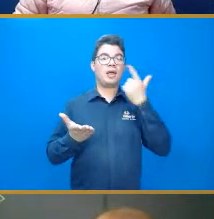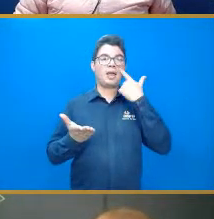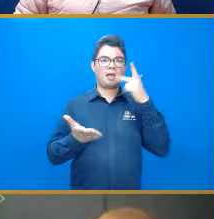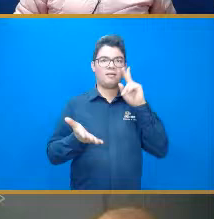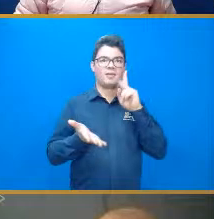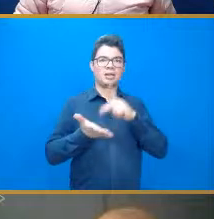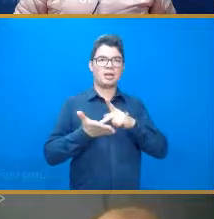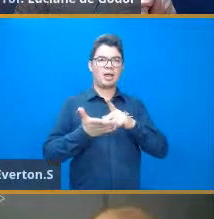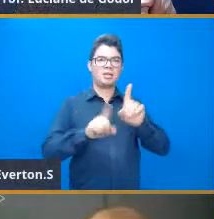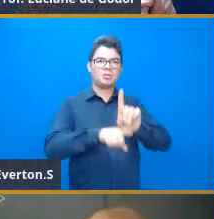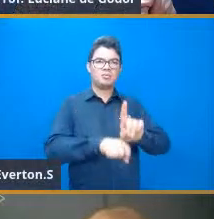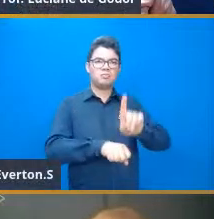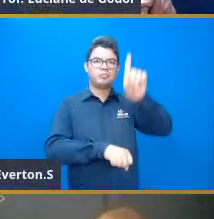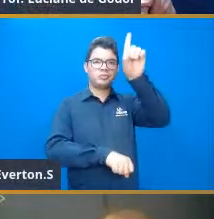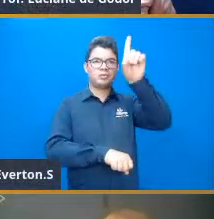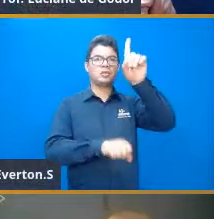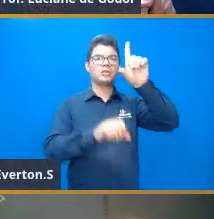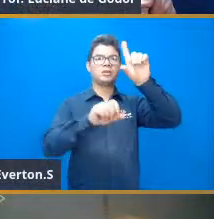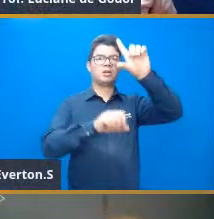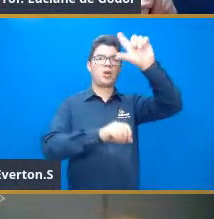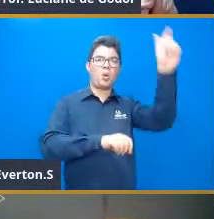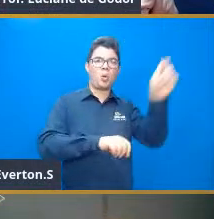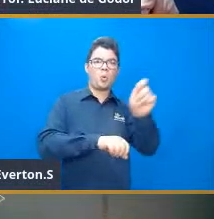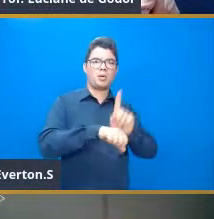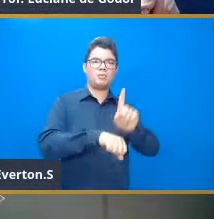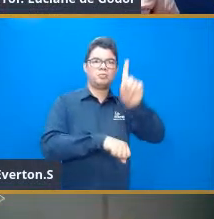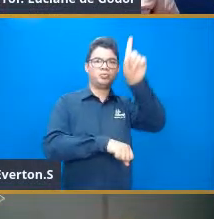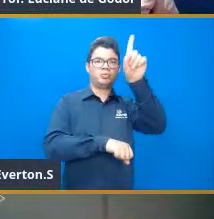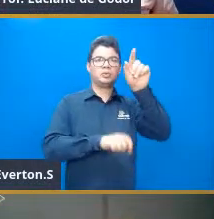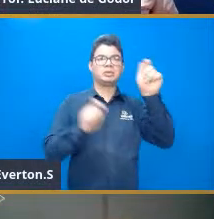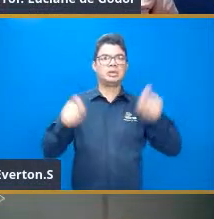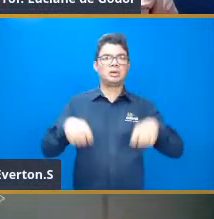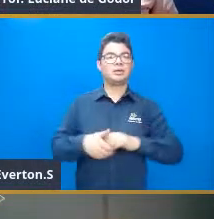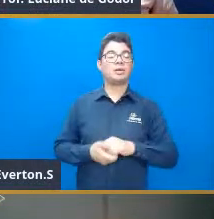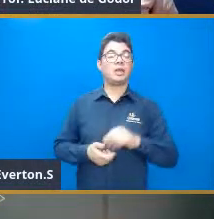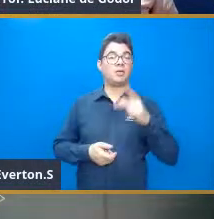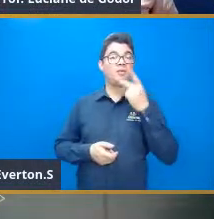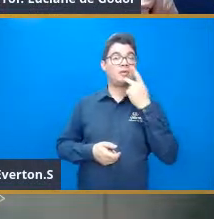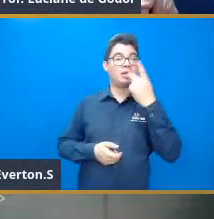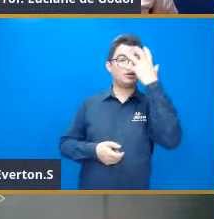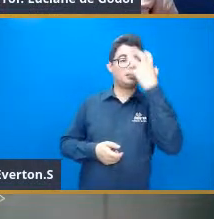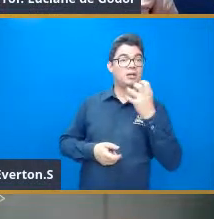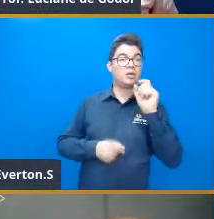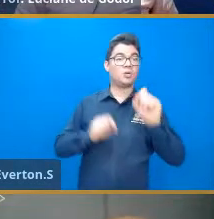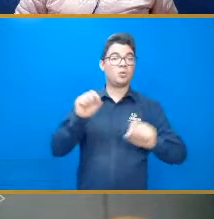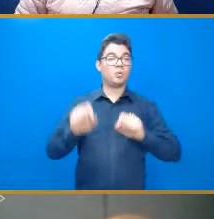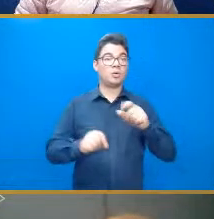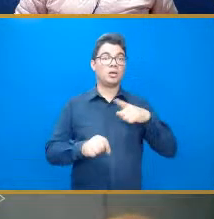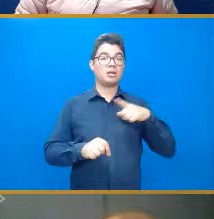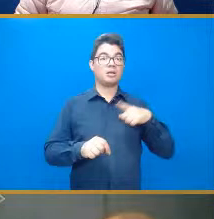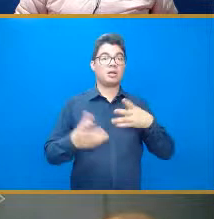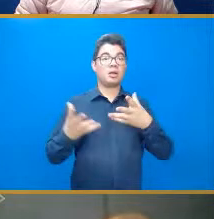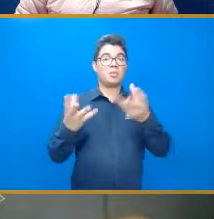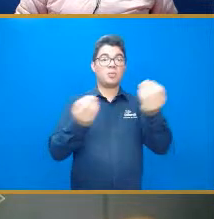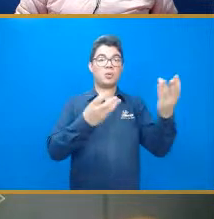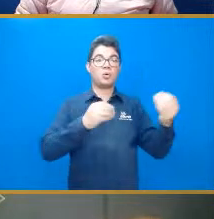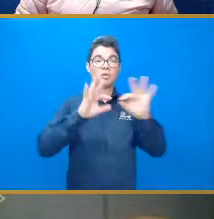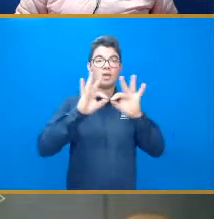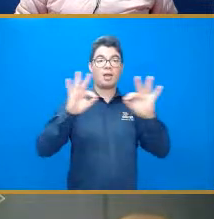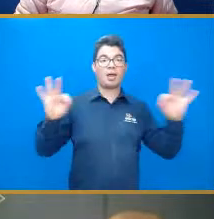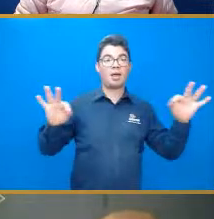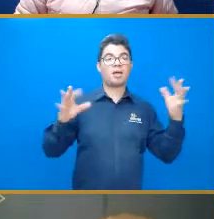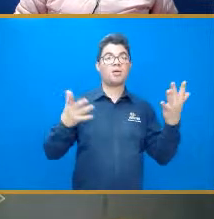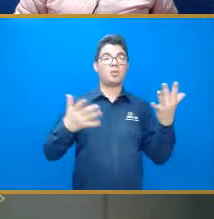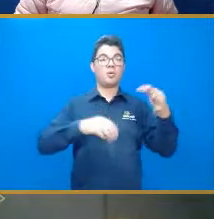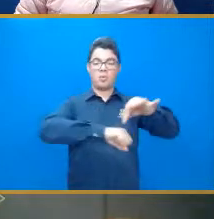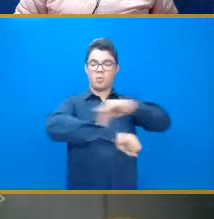confere? Hum, tá, eu vou ser bem sincero, nós podemos ter muitas réguas de cálculo, por exemplo,